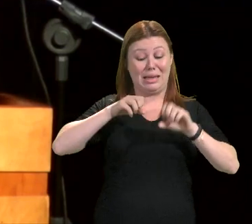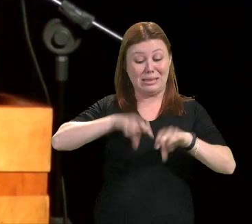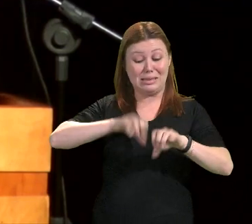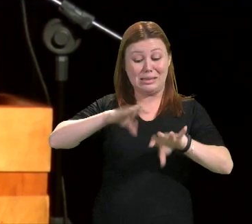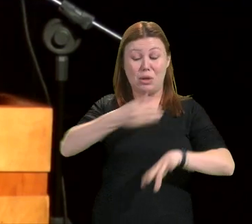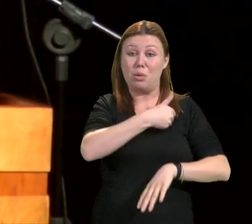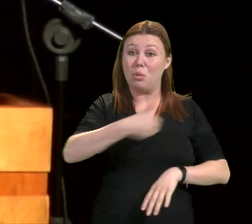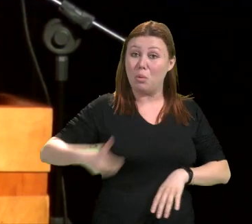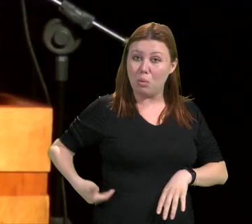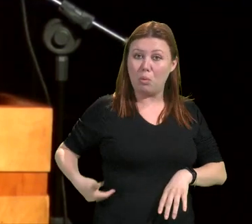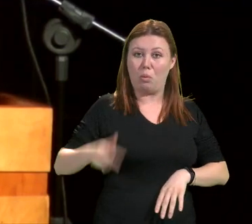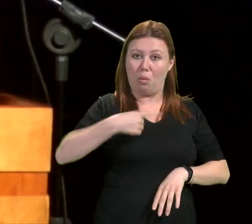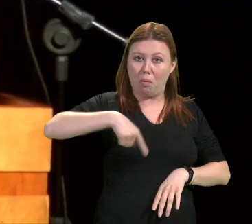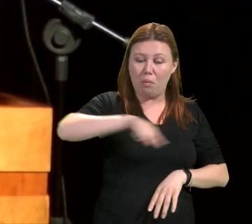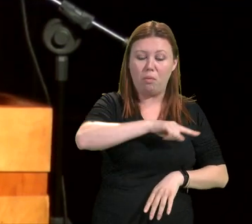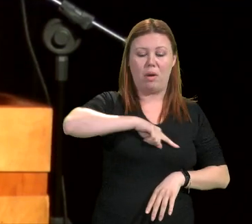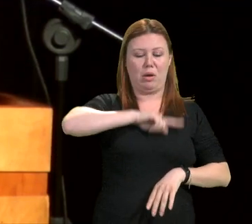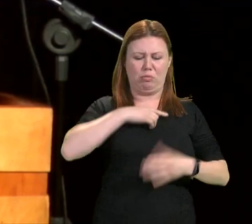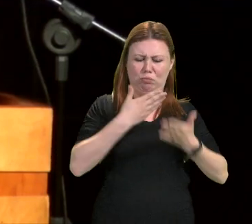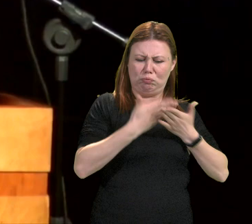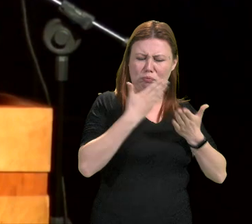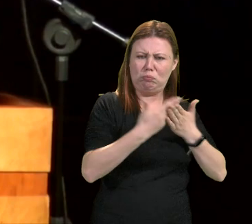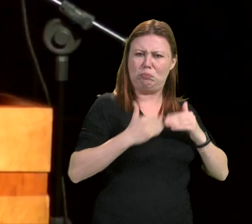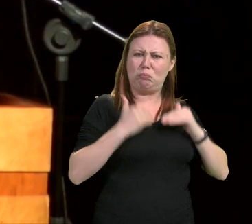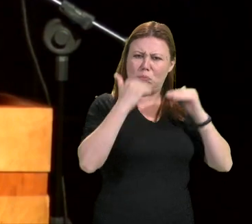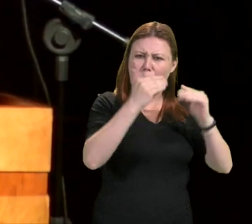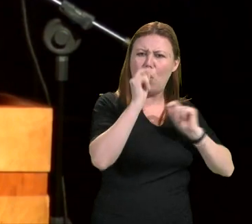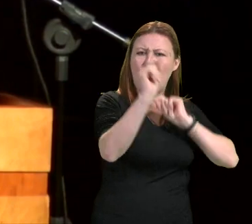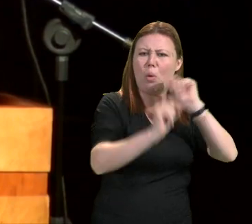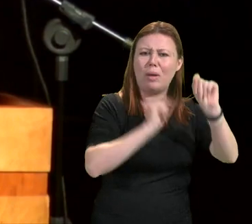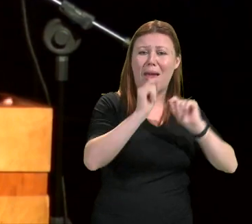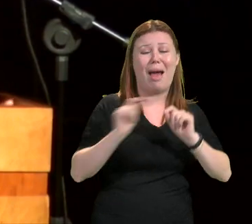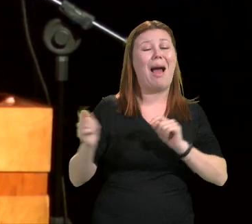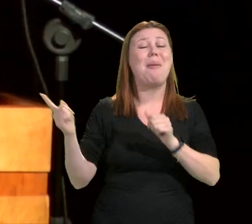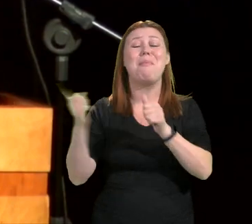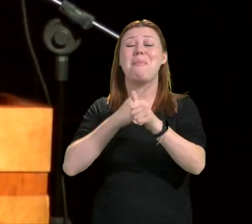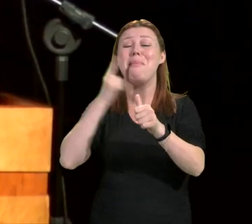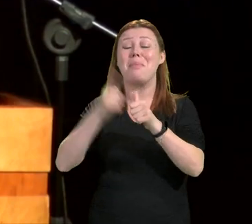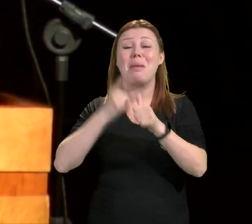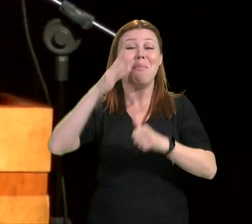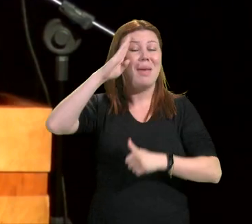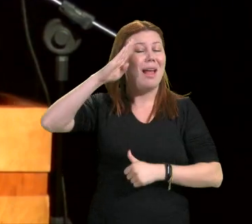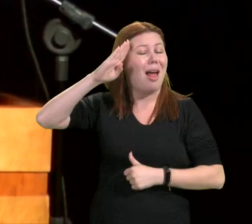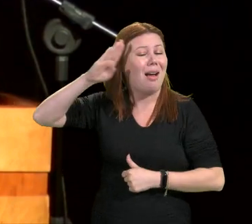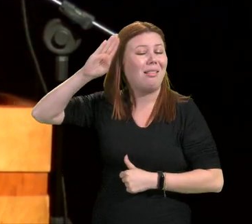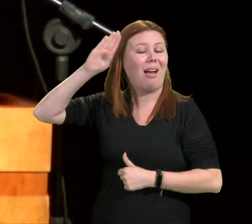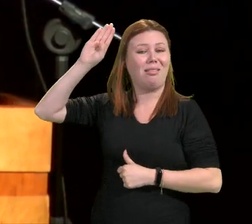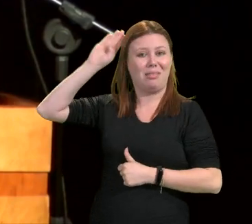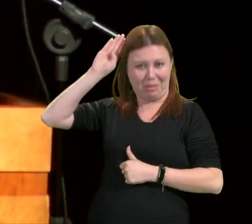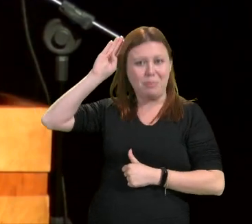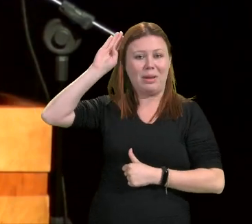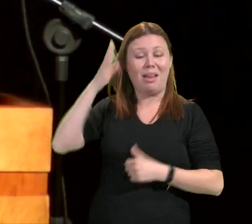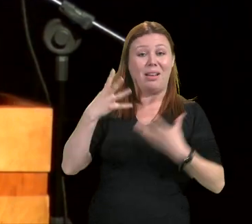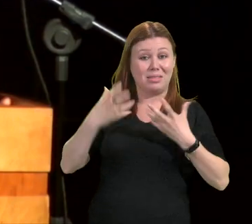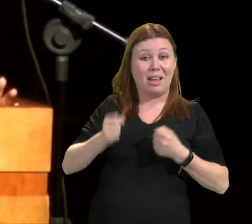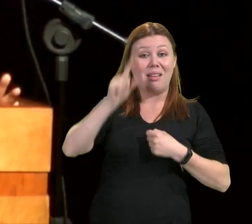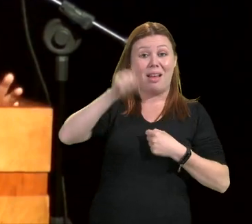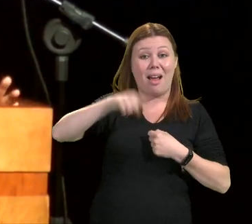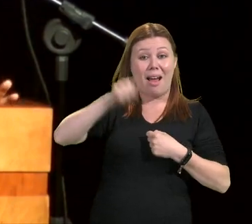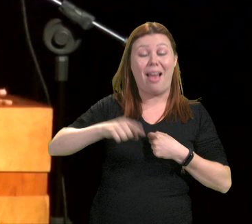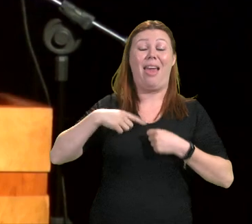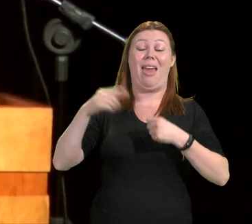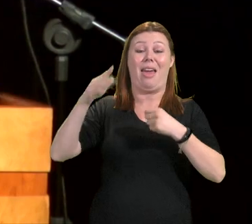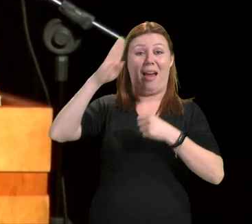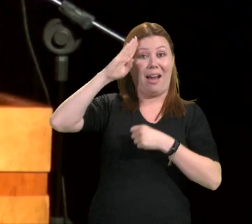de altos estudos, digamos, a primeira academia a ser considerada é a Academia de Platão, em